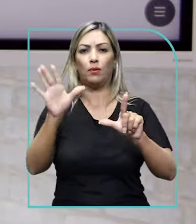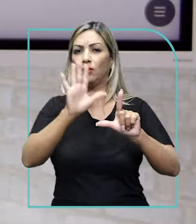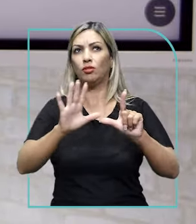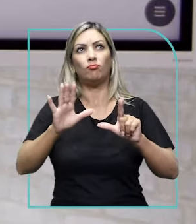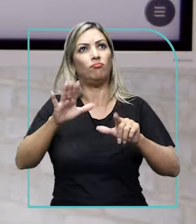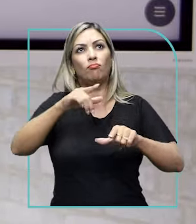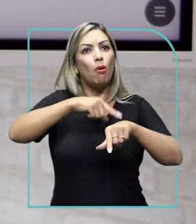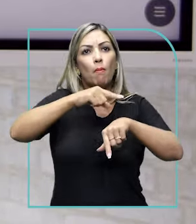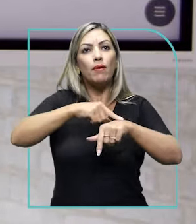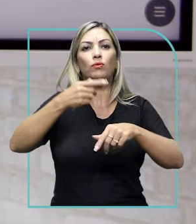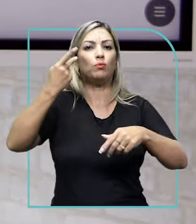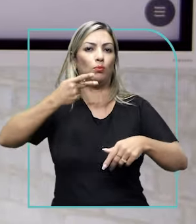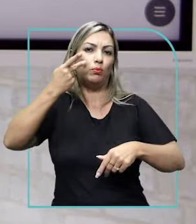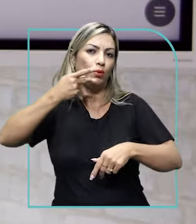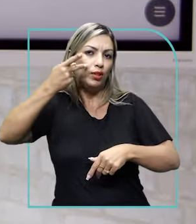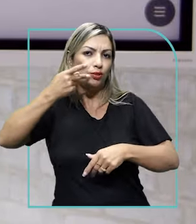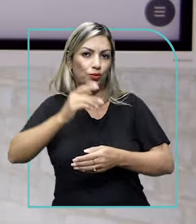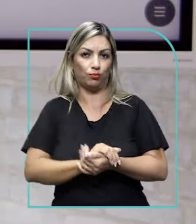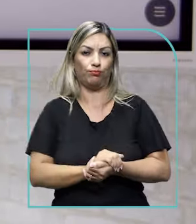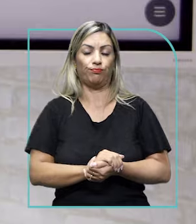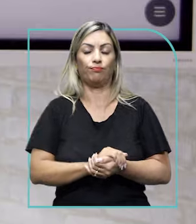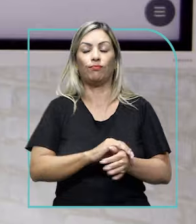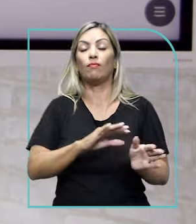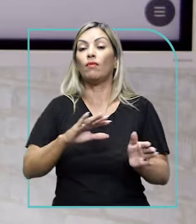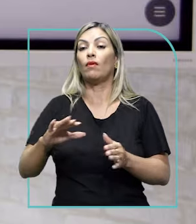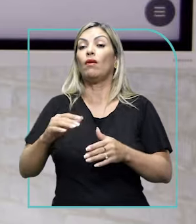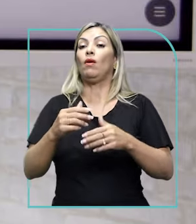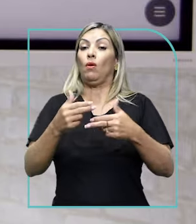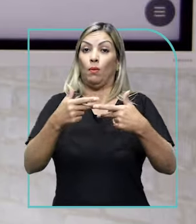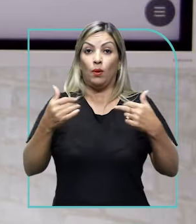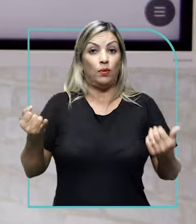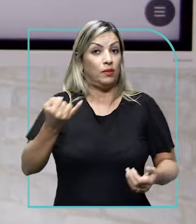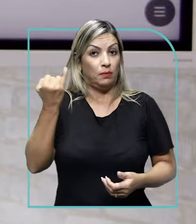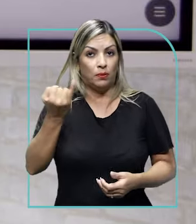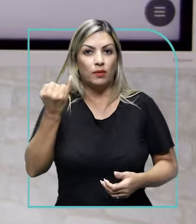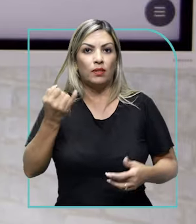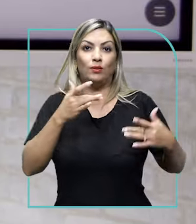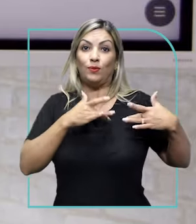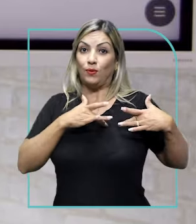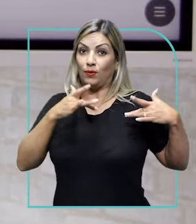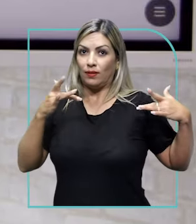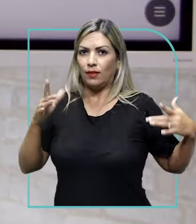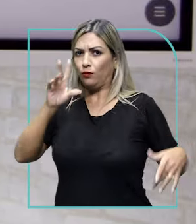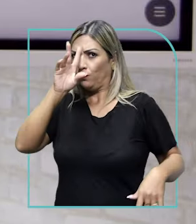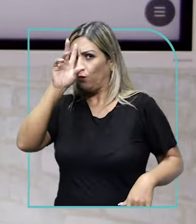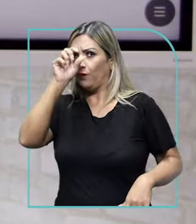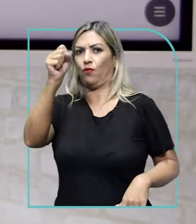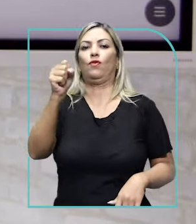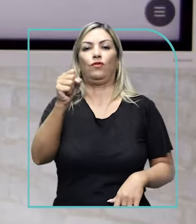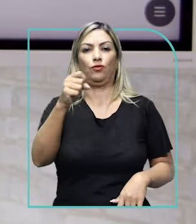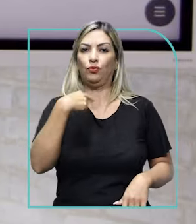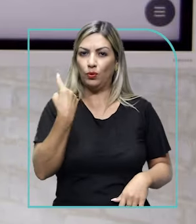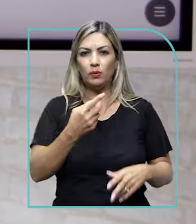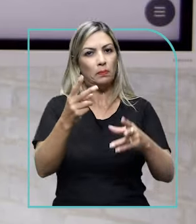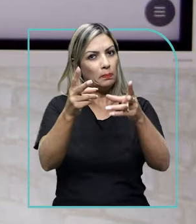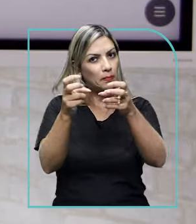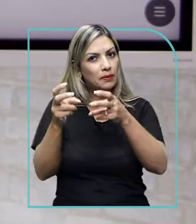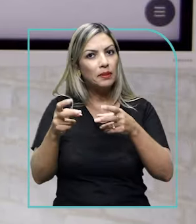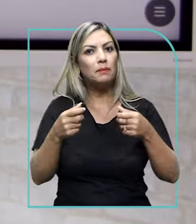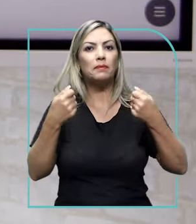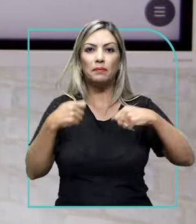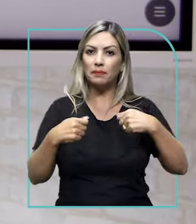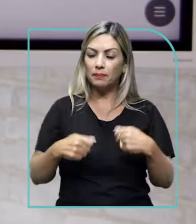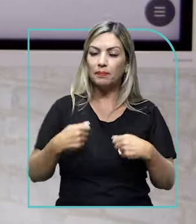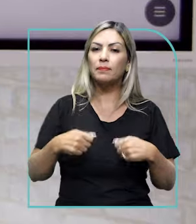plataforma política. E uma coisa muito interessante é que a solidariedade ficou mais forte. Nós percebemos a